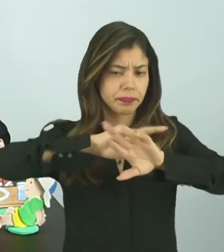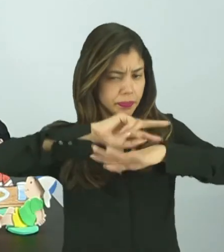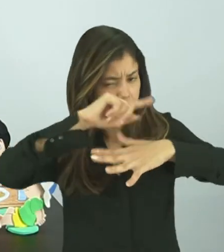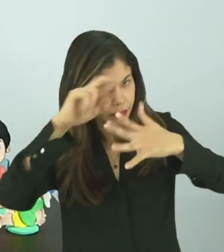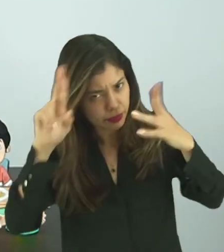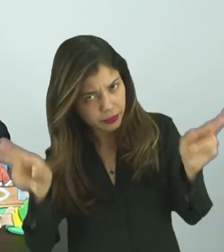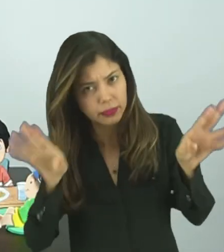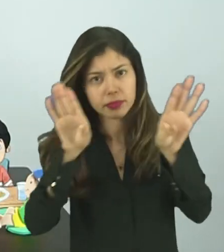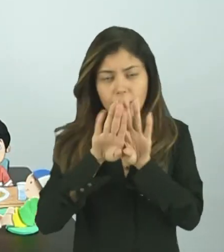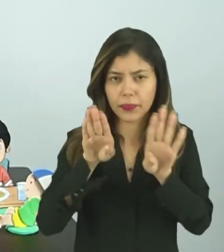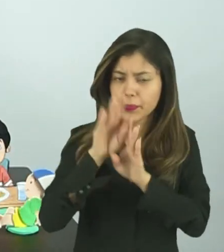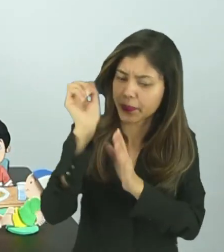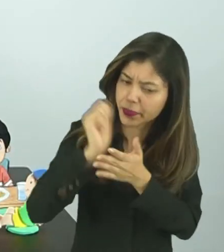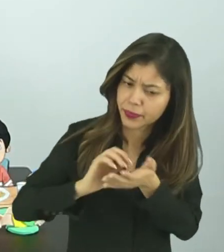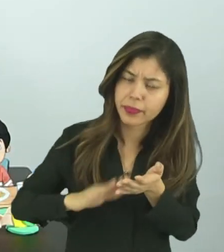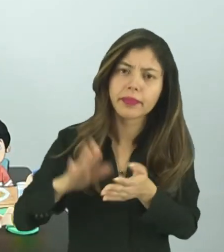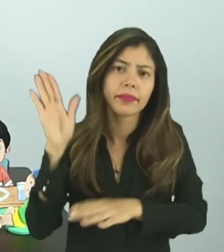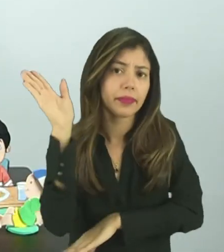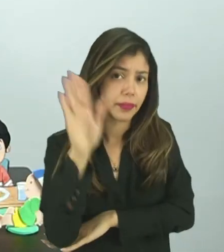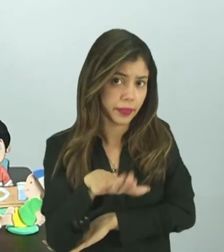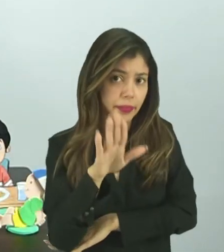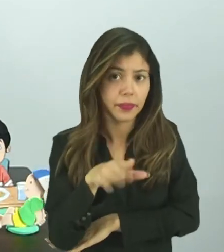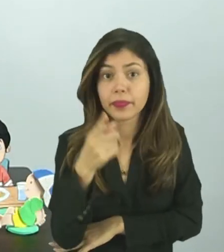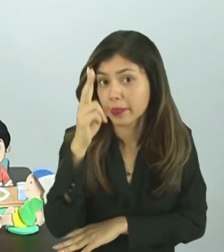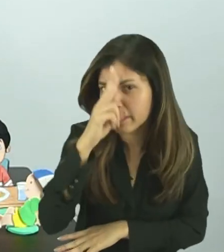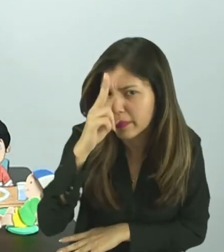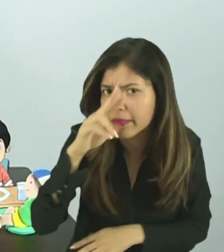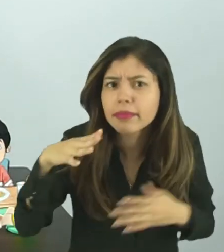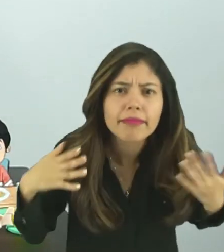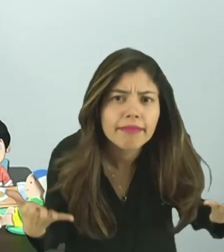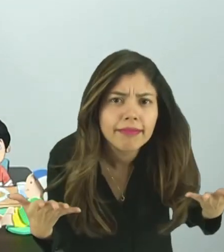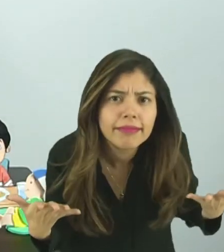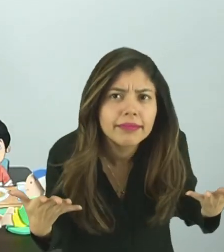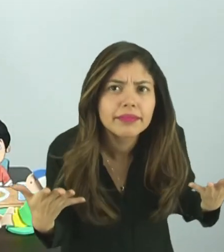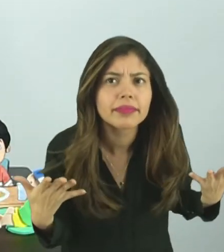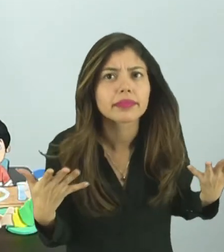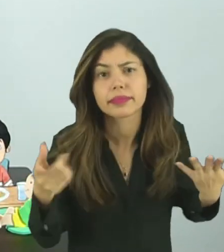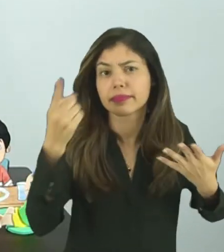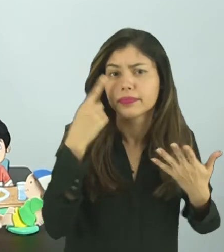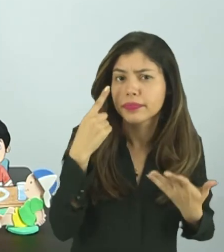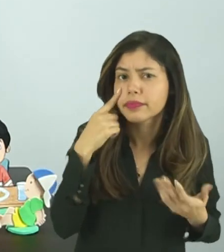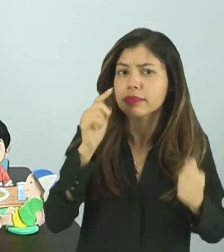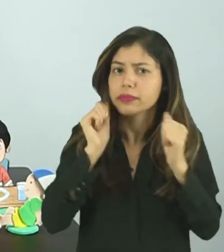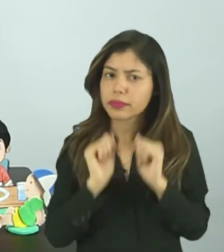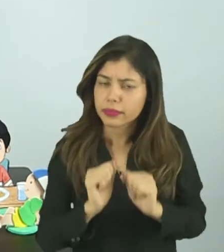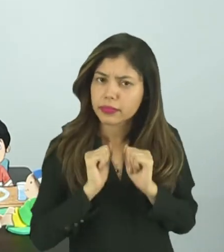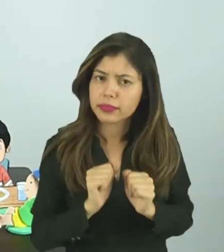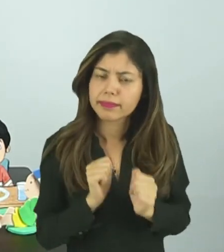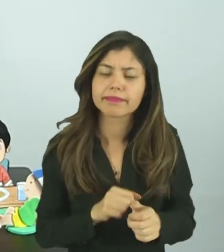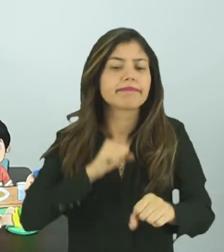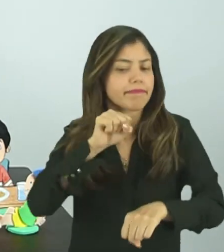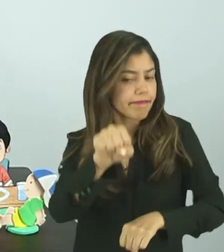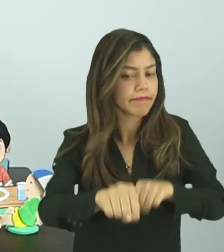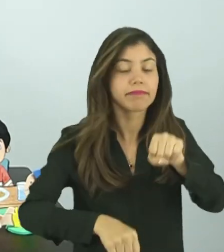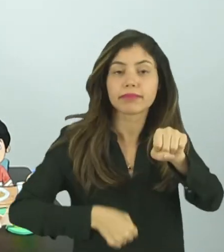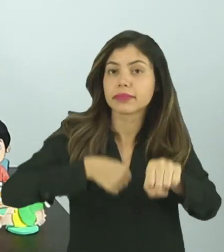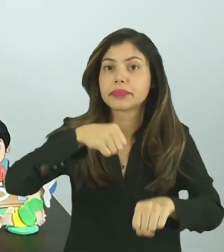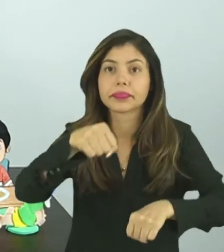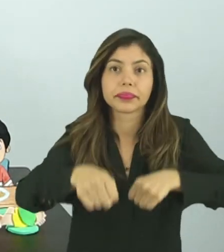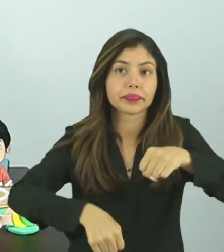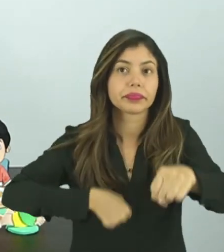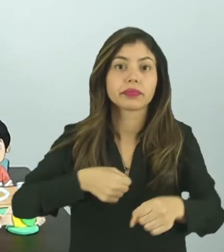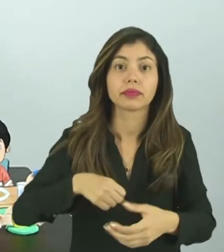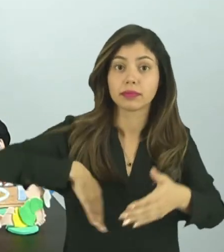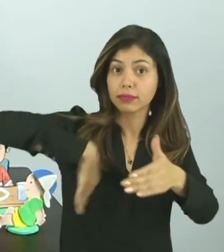atividades são feitas no período da tarde. Vocês lembram? A gente viu que nós podemos andar de bicicleta no período da